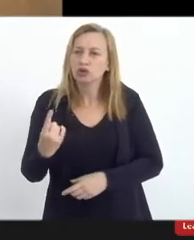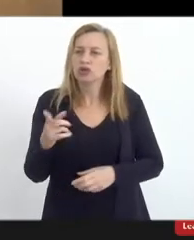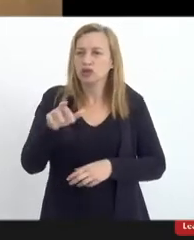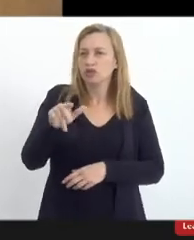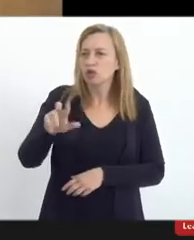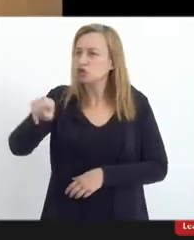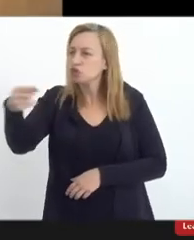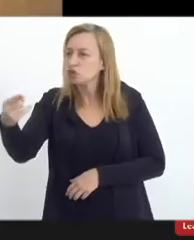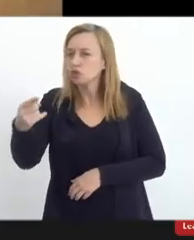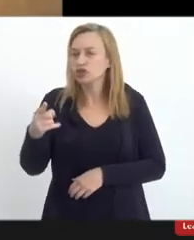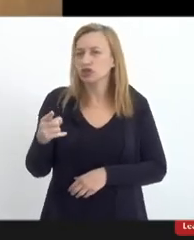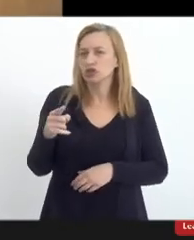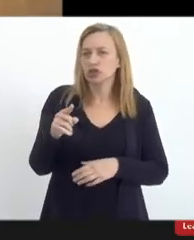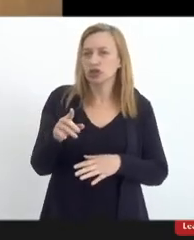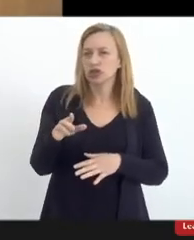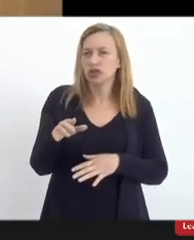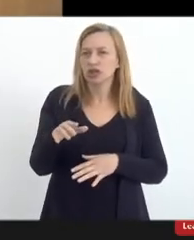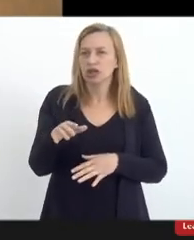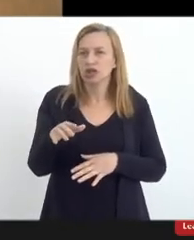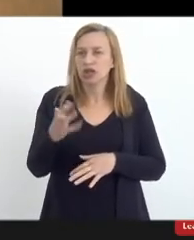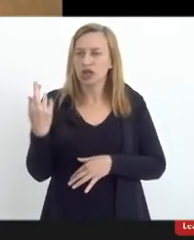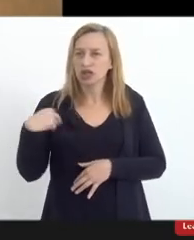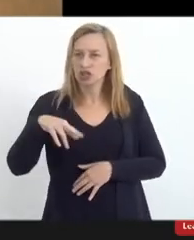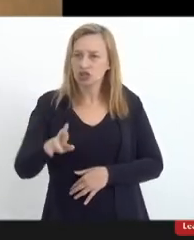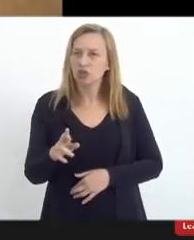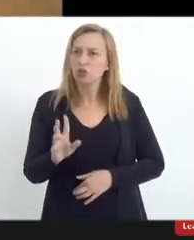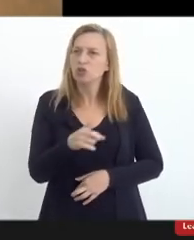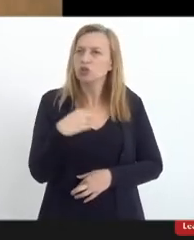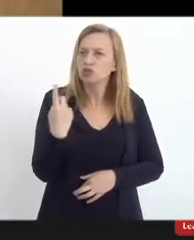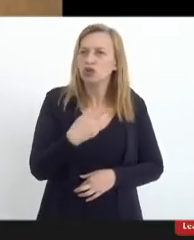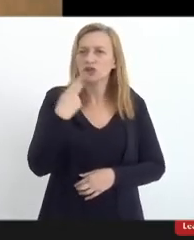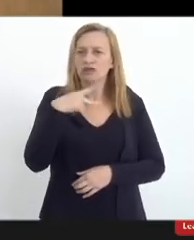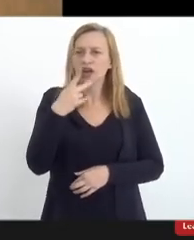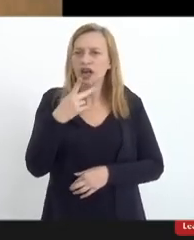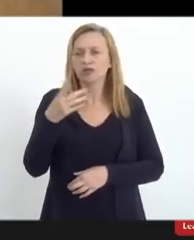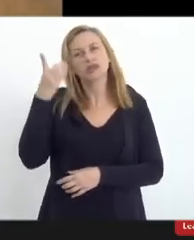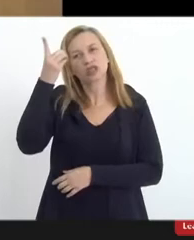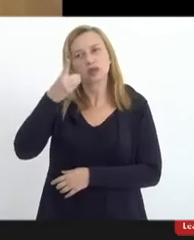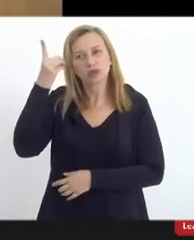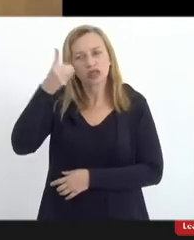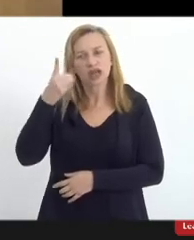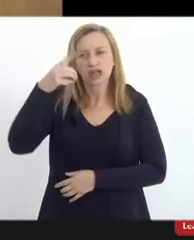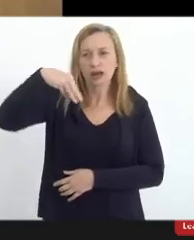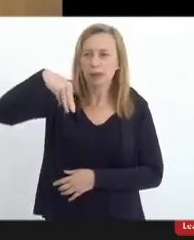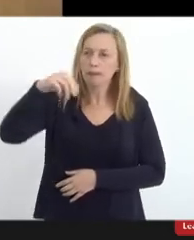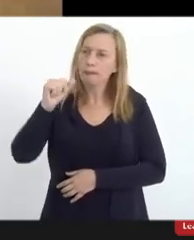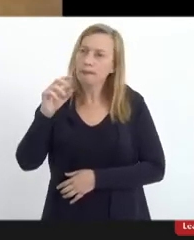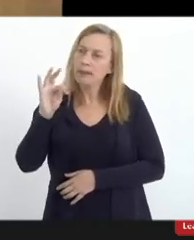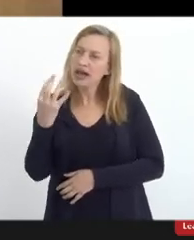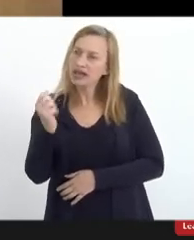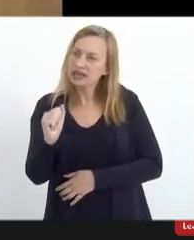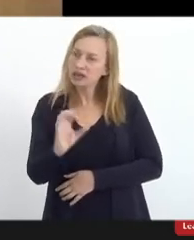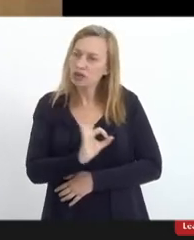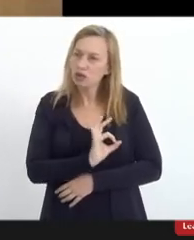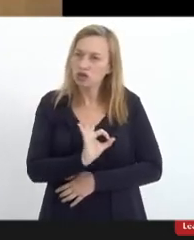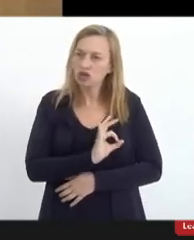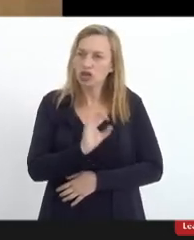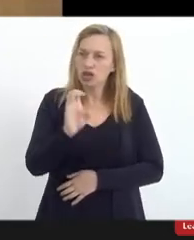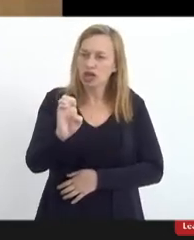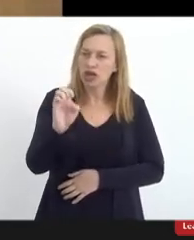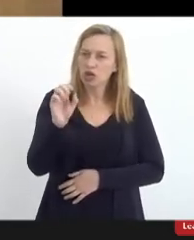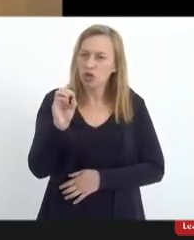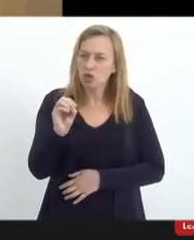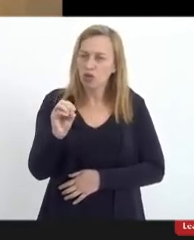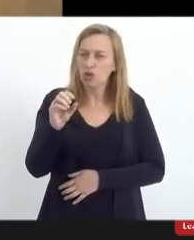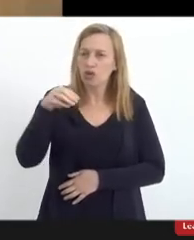outras religiões. Quando nós falamos, deputada Mata Rocha, em ecumenismo, esse termo